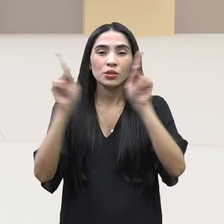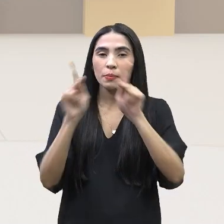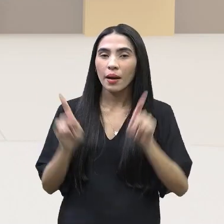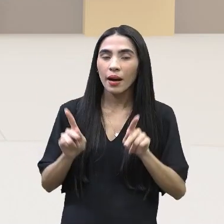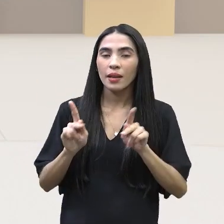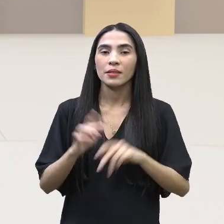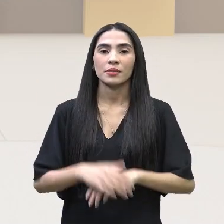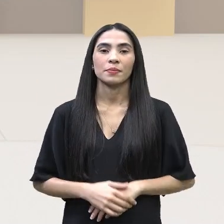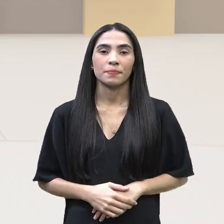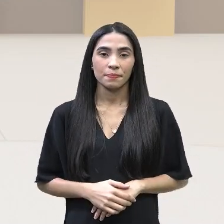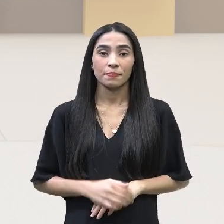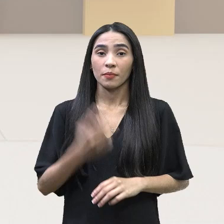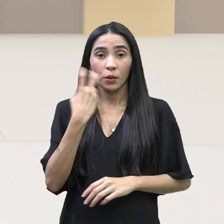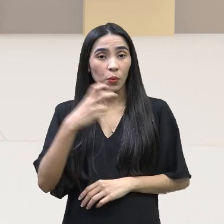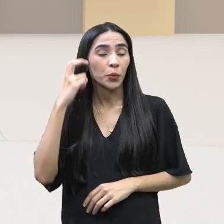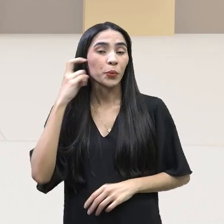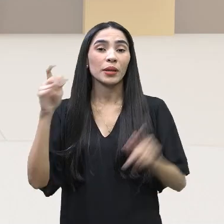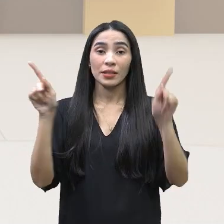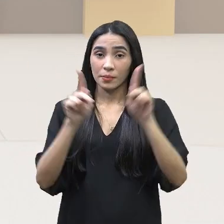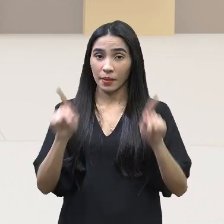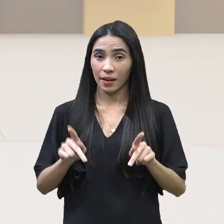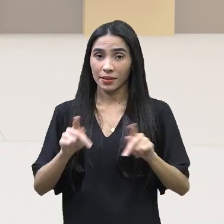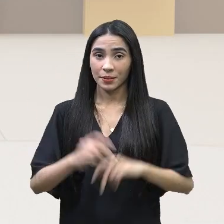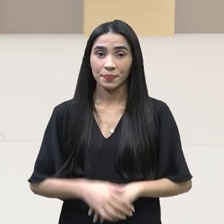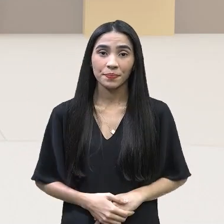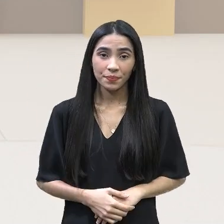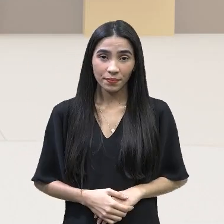nome de uma cultura de paz,